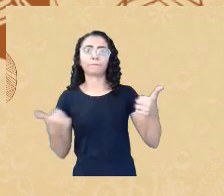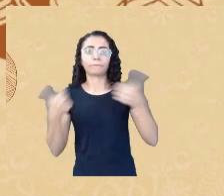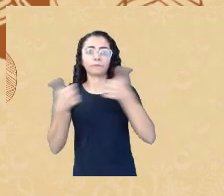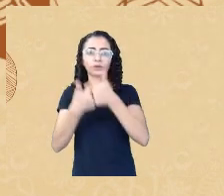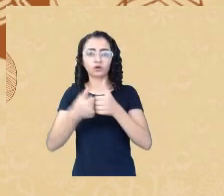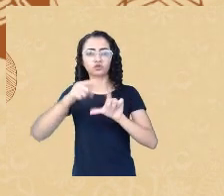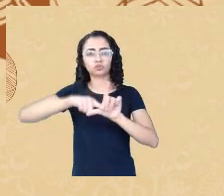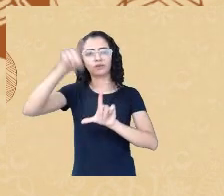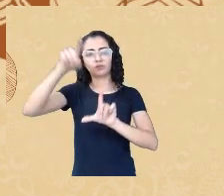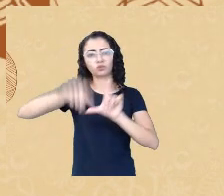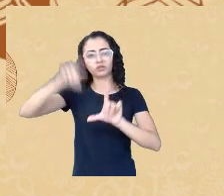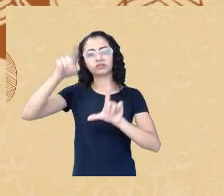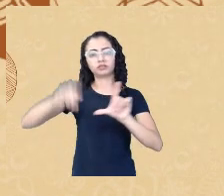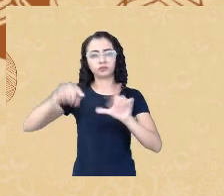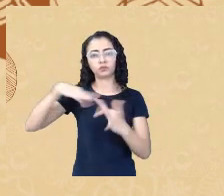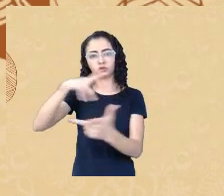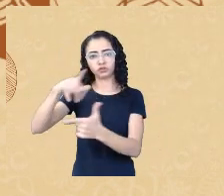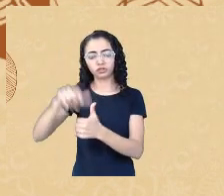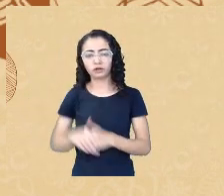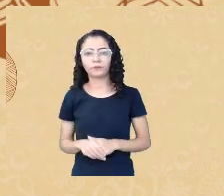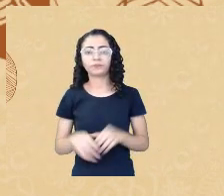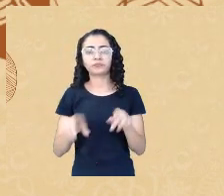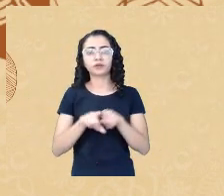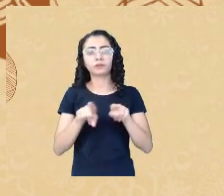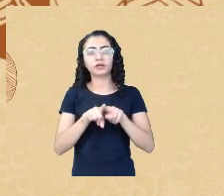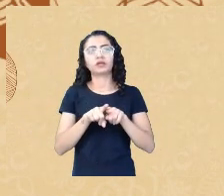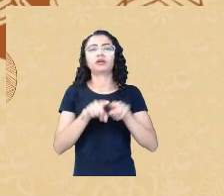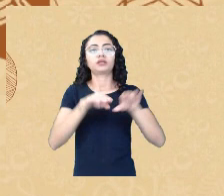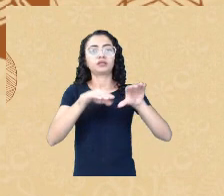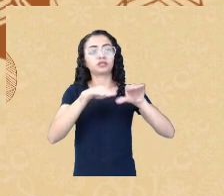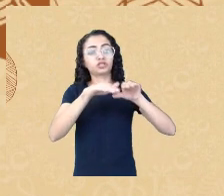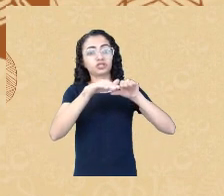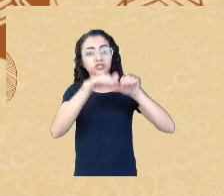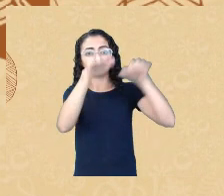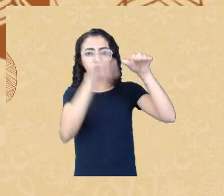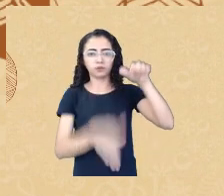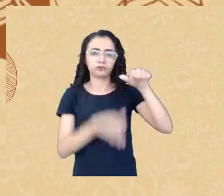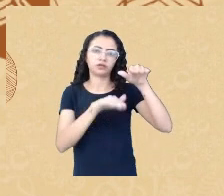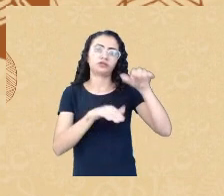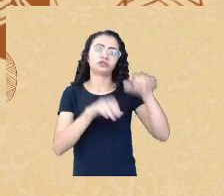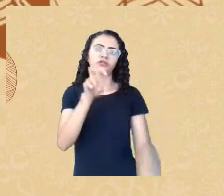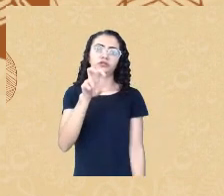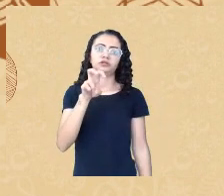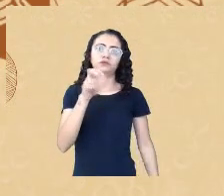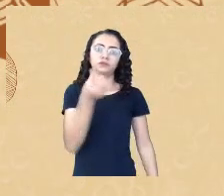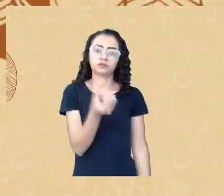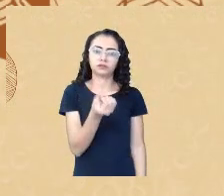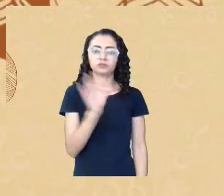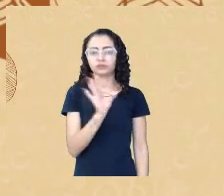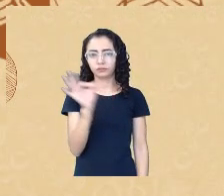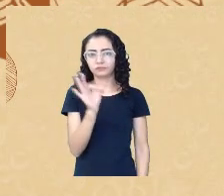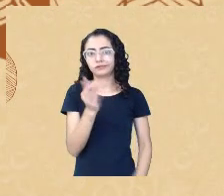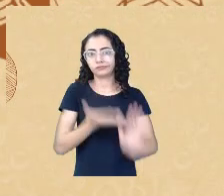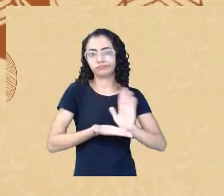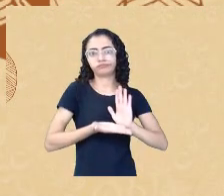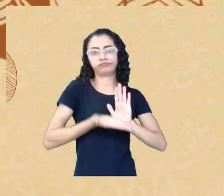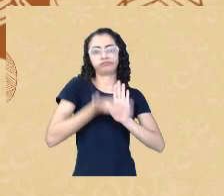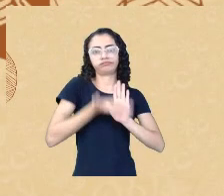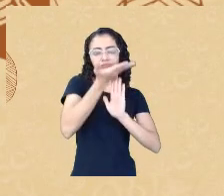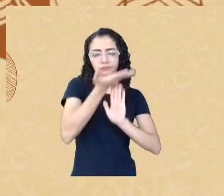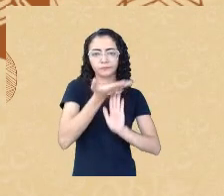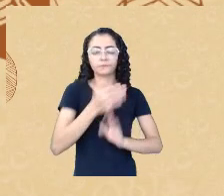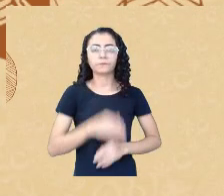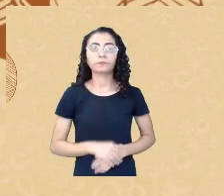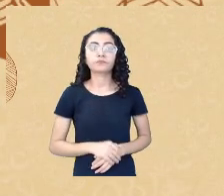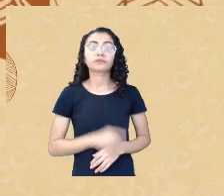alta em alguns itens como é caso da própria desigualdade aqui 56% então bastante alto e nesse gráfico eu queria